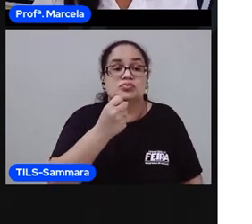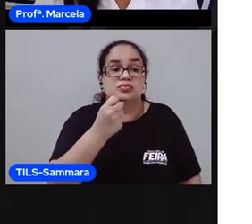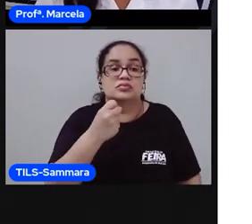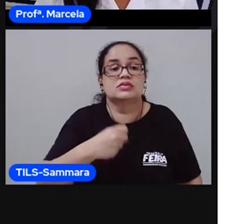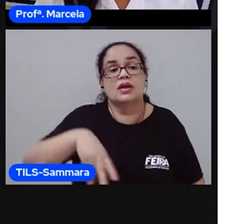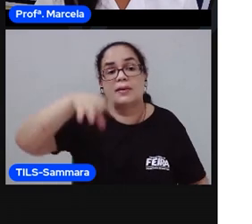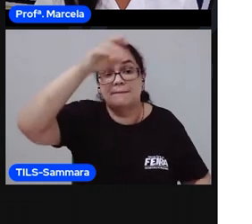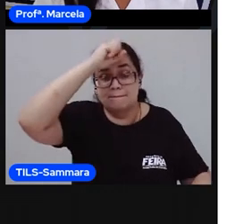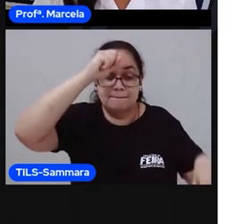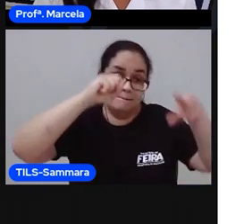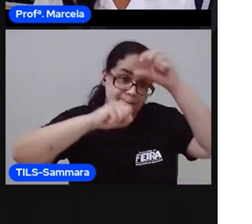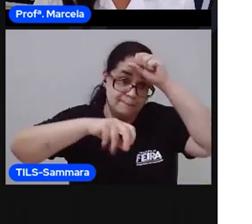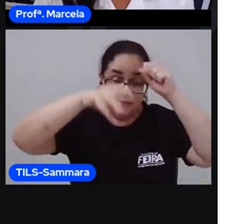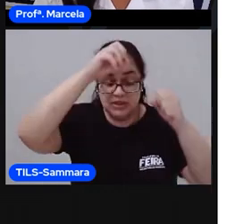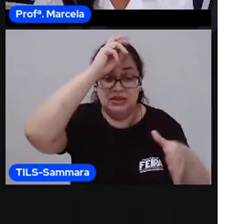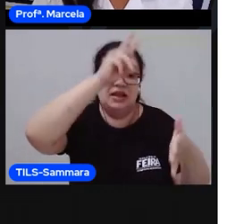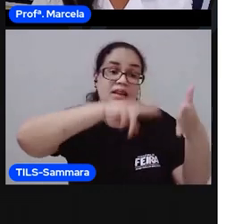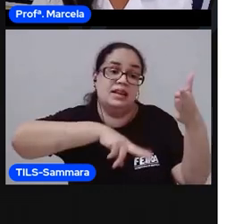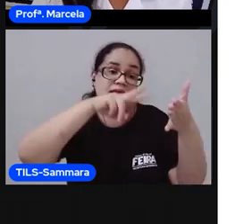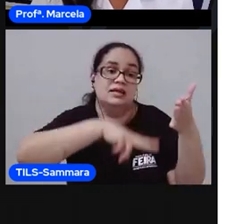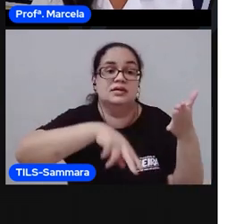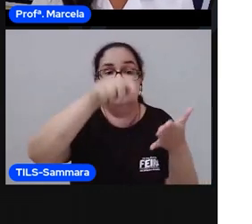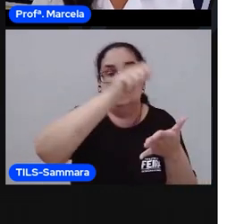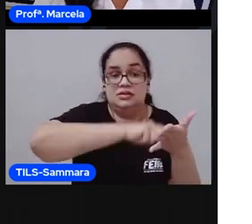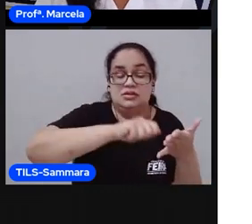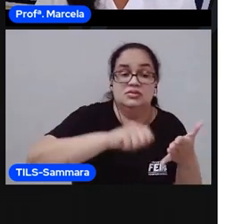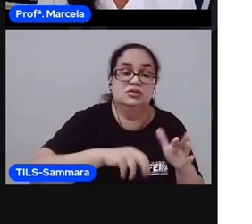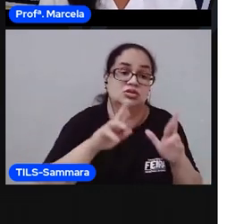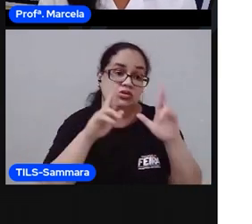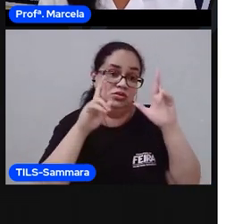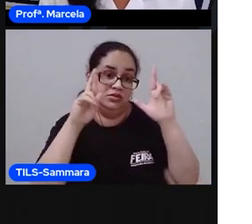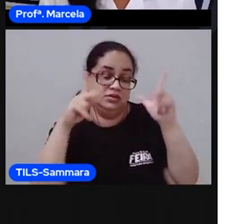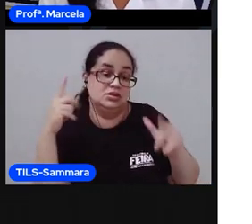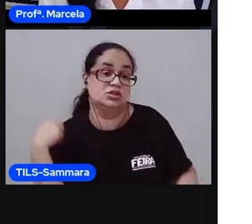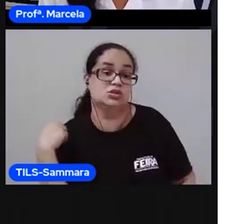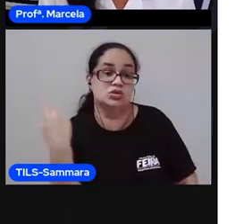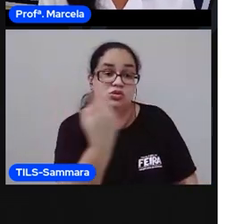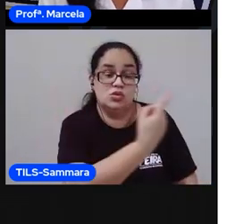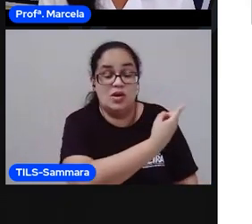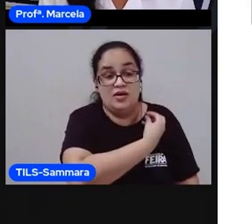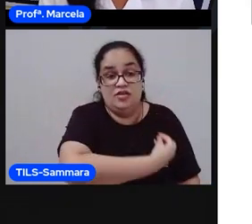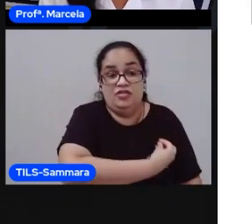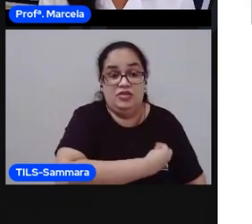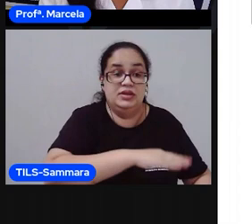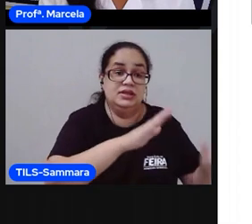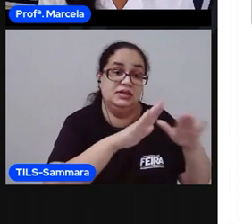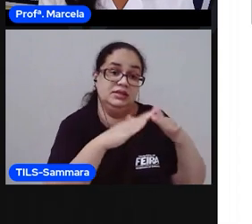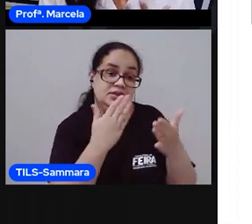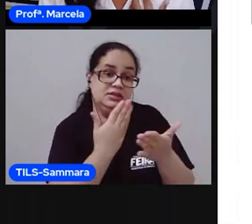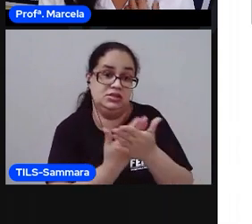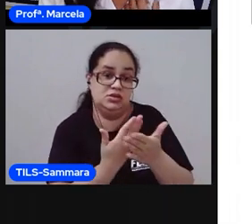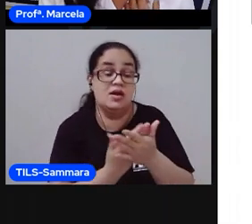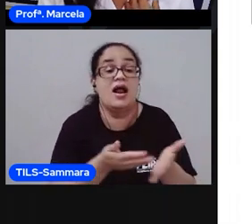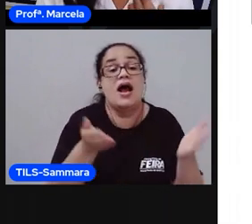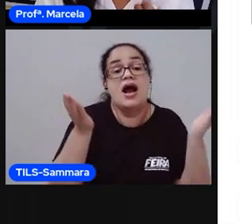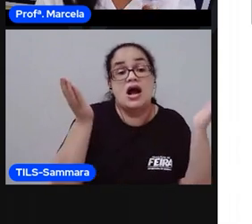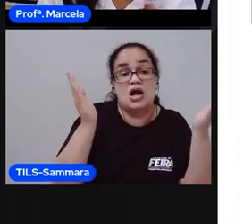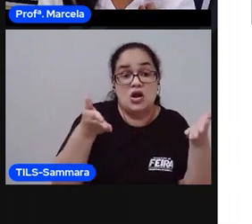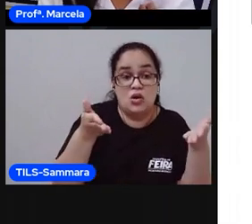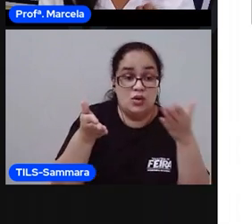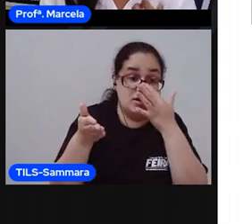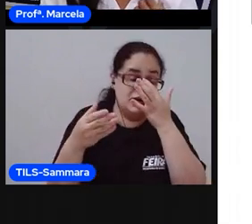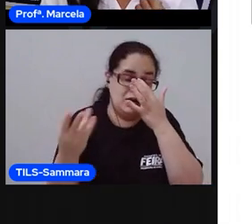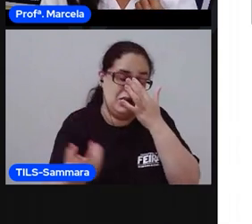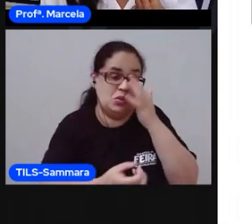aprender a ler e escrever, porque isso vai fazer muita diferença na sua vida escolar. Agora vamos aqui ao